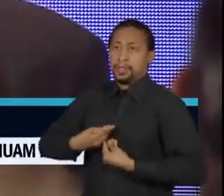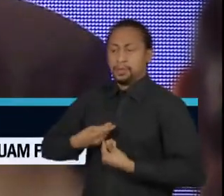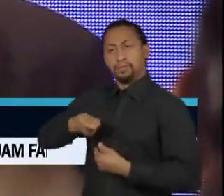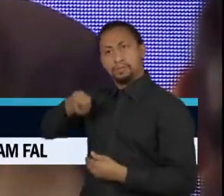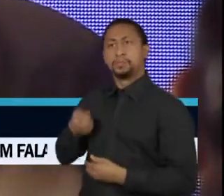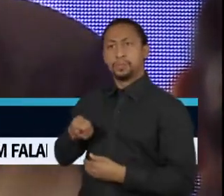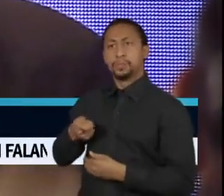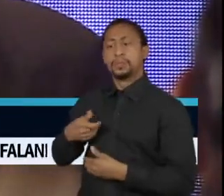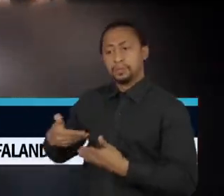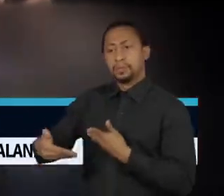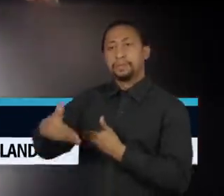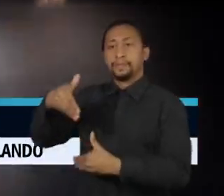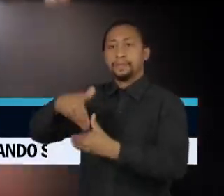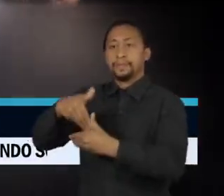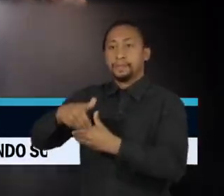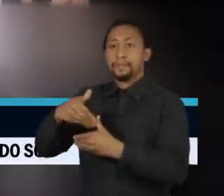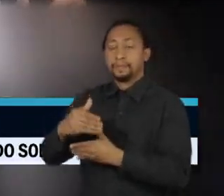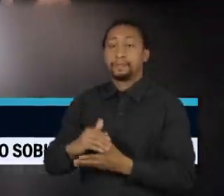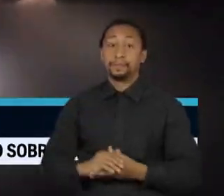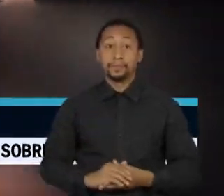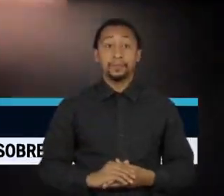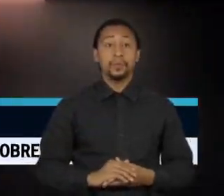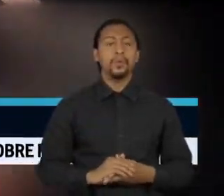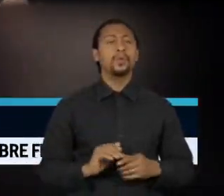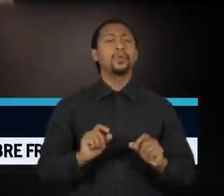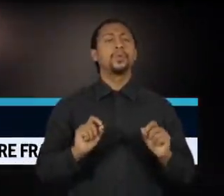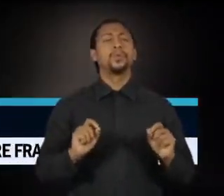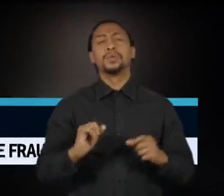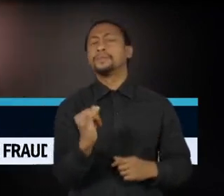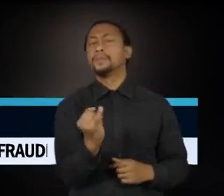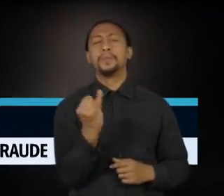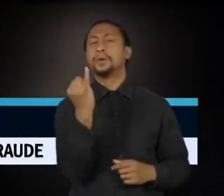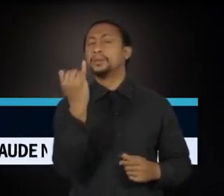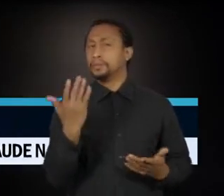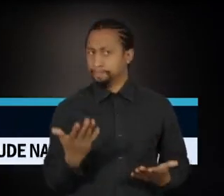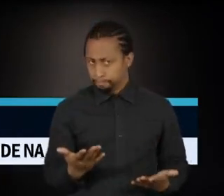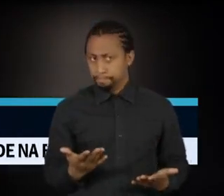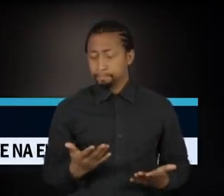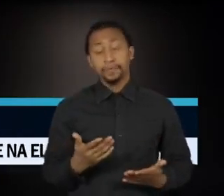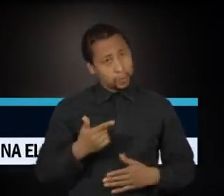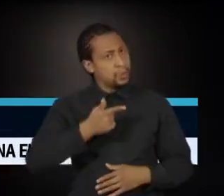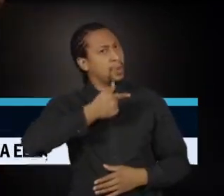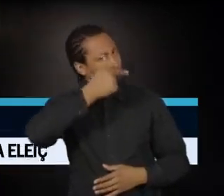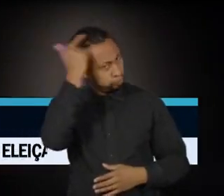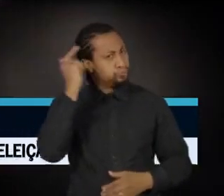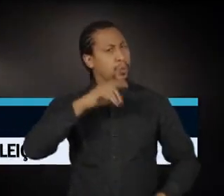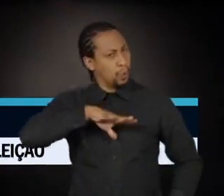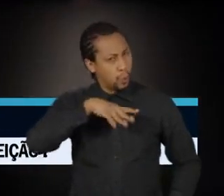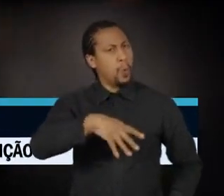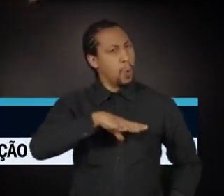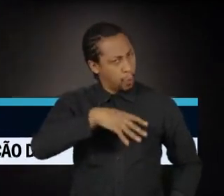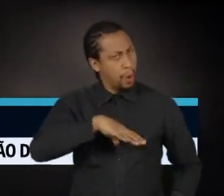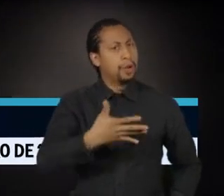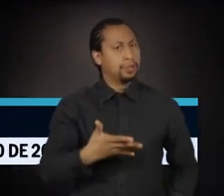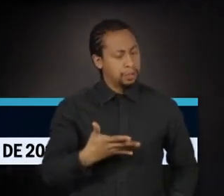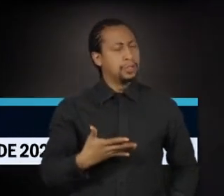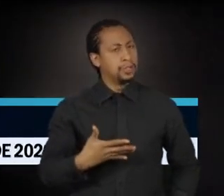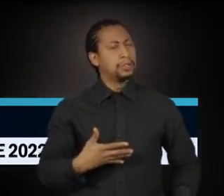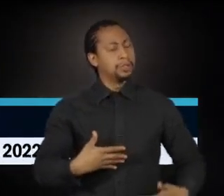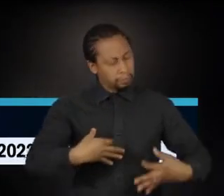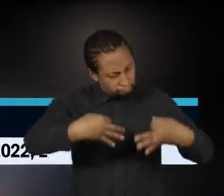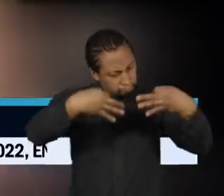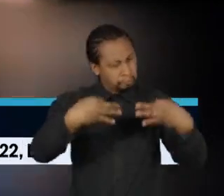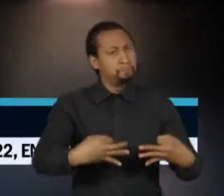eleições deste ano. O que importa é que ele foi de muita coragem e muita dignidade